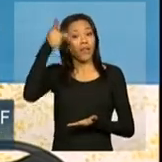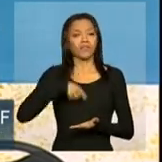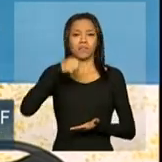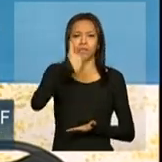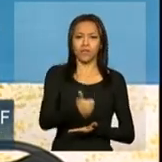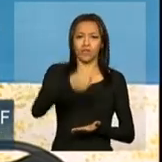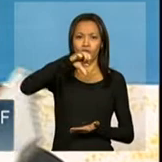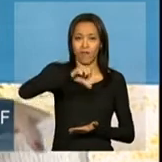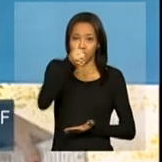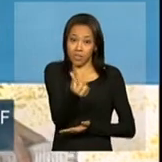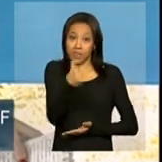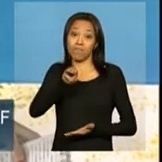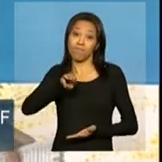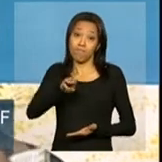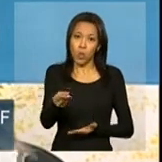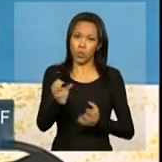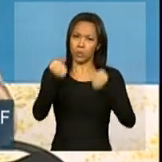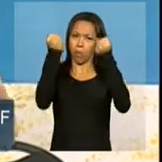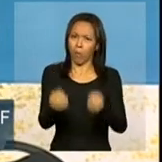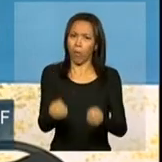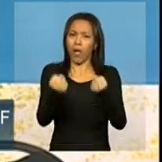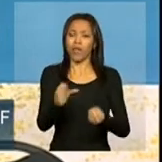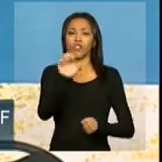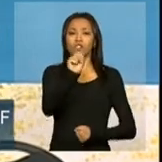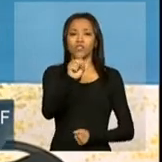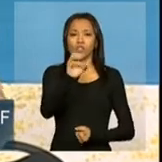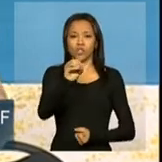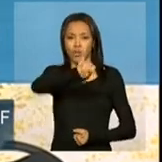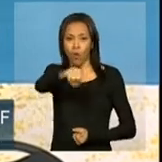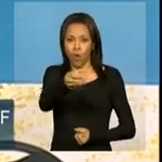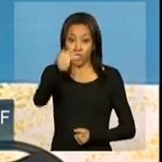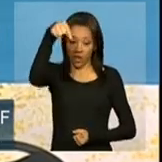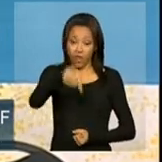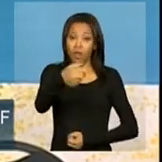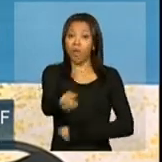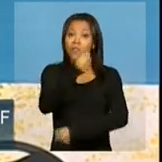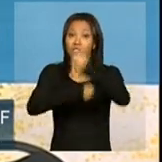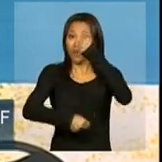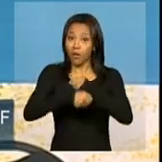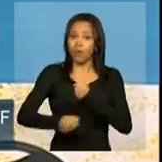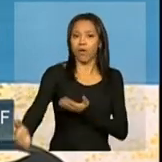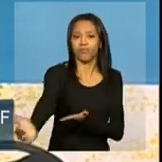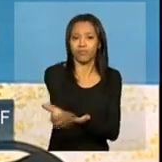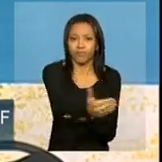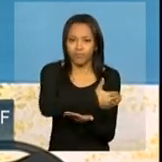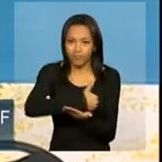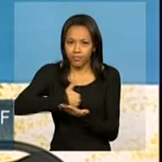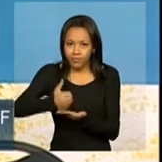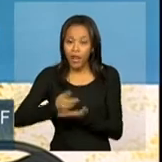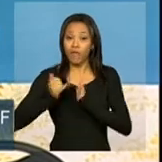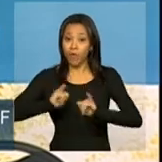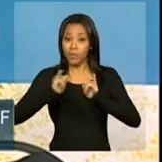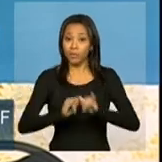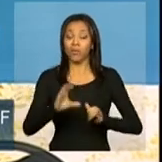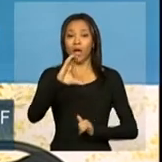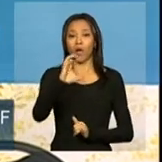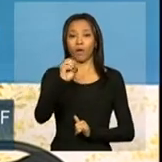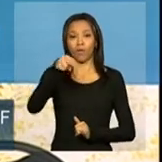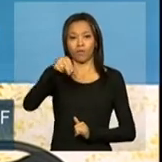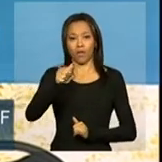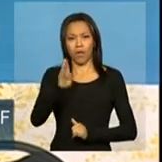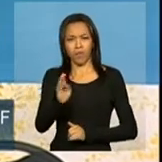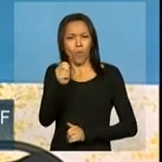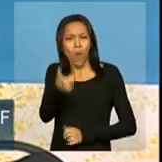196 milhões de toneladas de soja que devem ser colhidas este ano, segundo dados da Companhia Nacional de Abastecimento, a Conab, quase